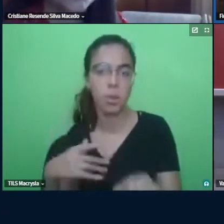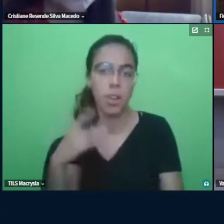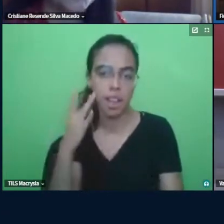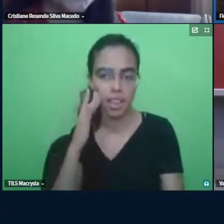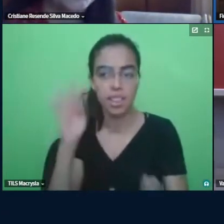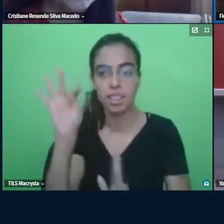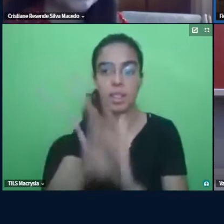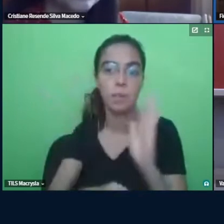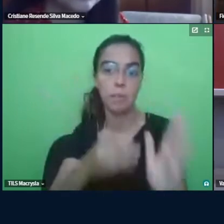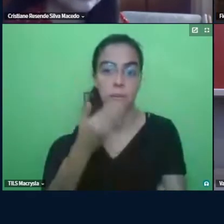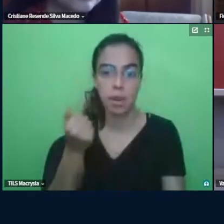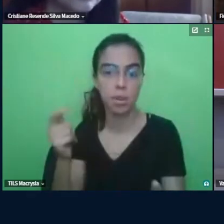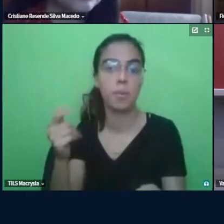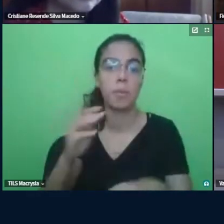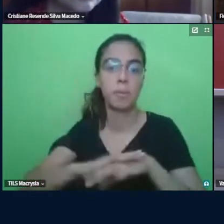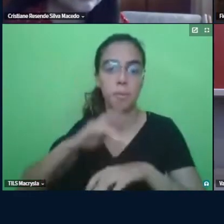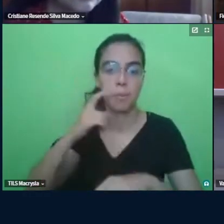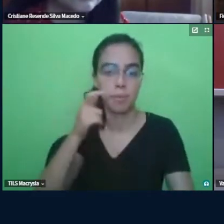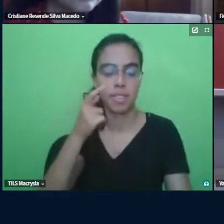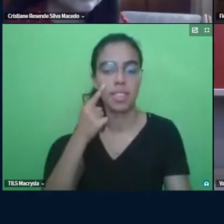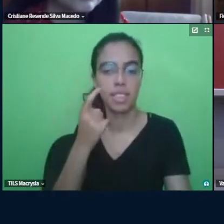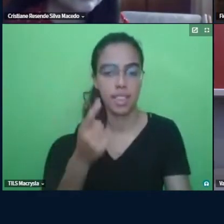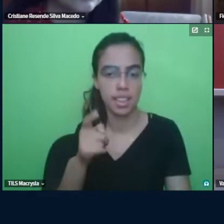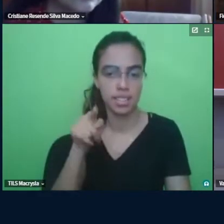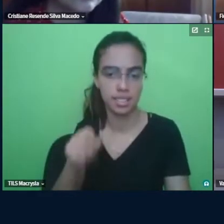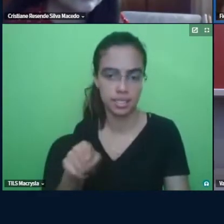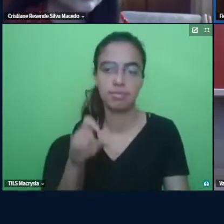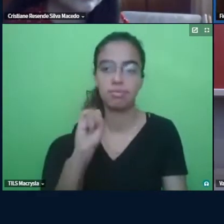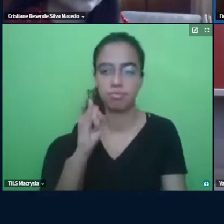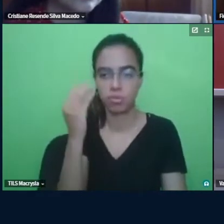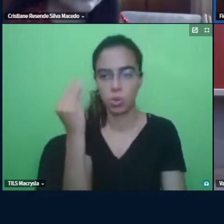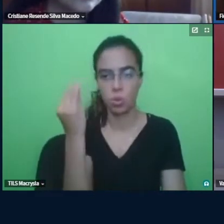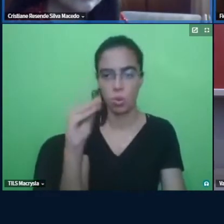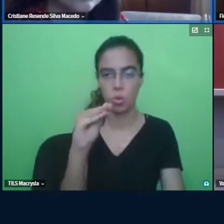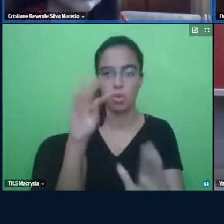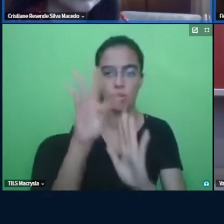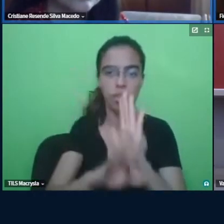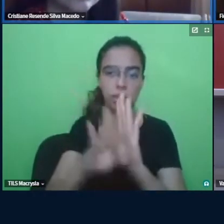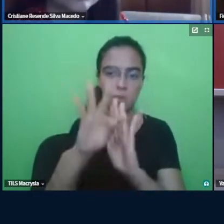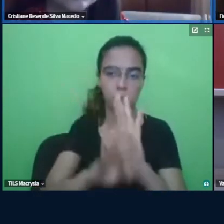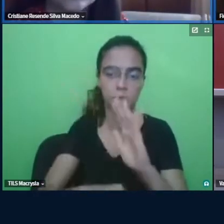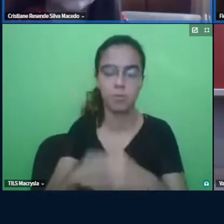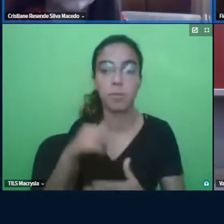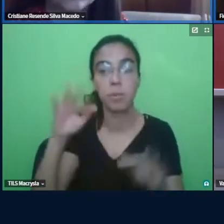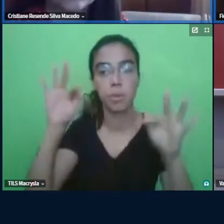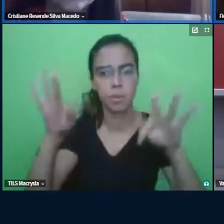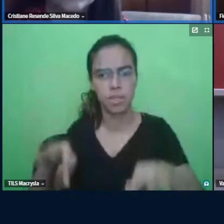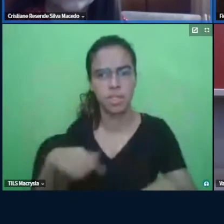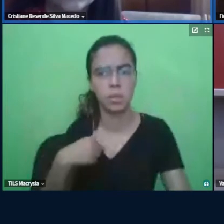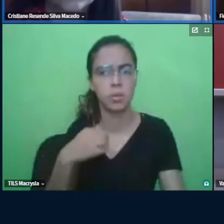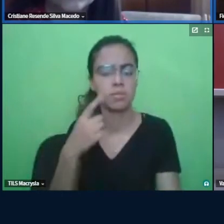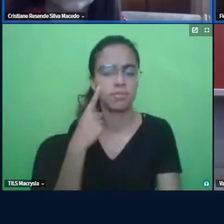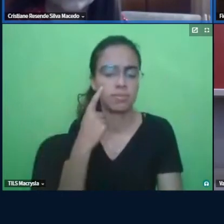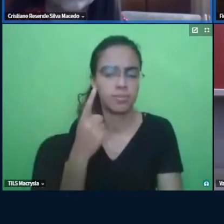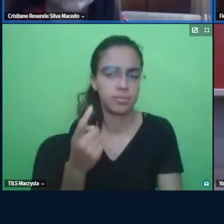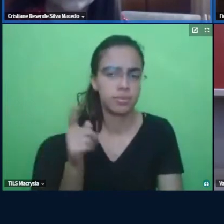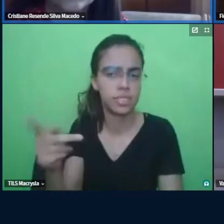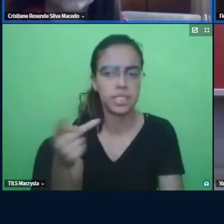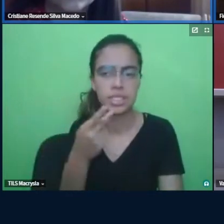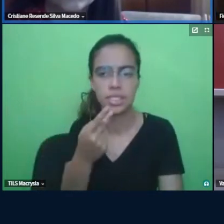no final eu achei uma coisa bem interessante que você fala